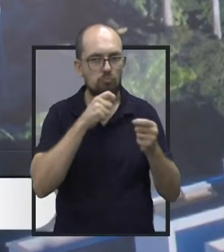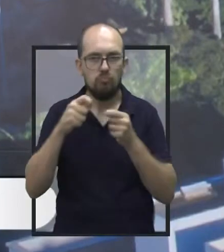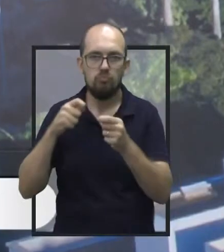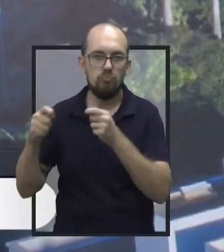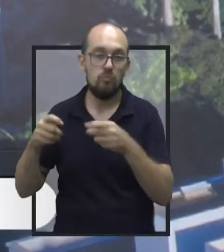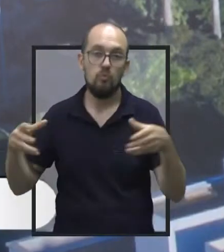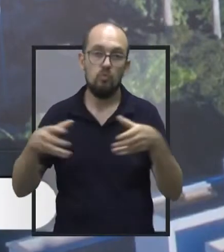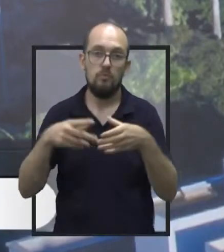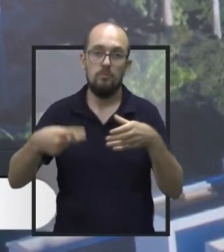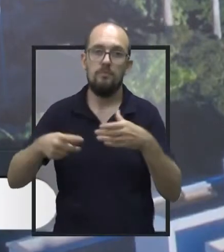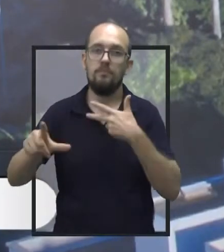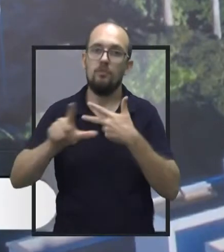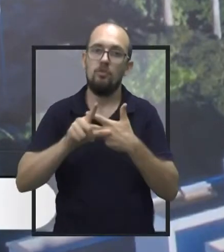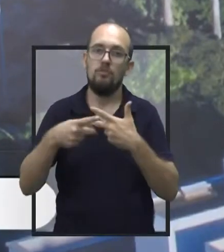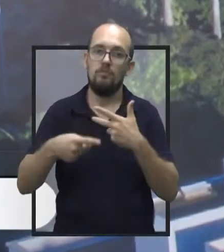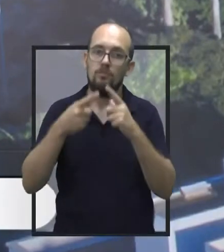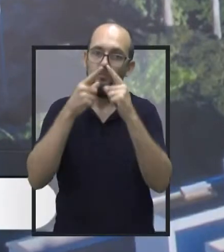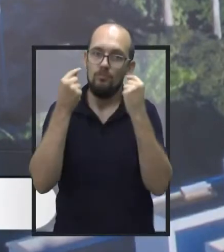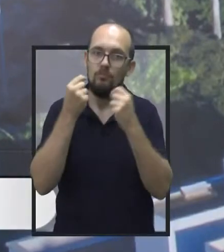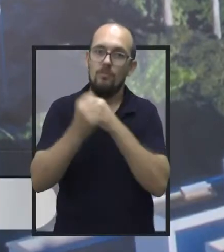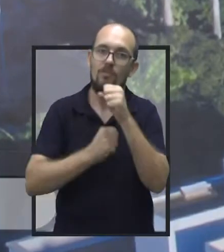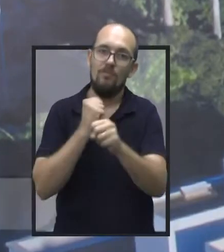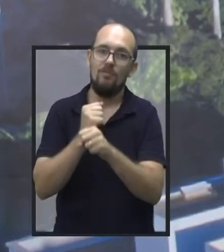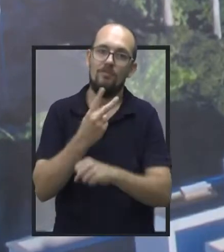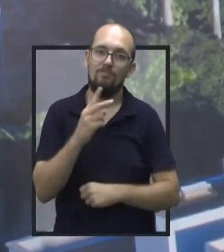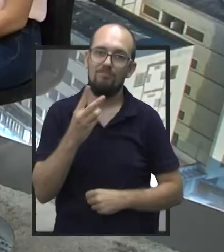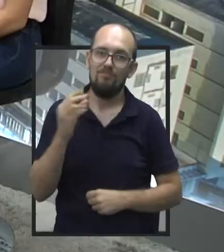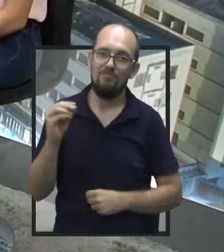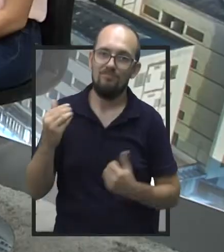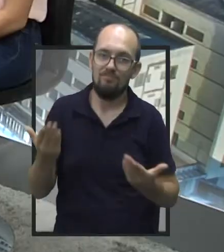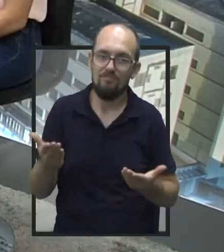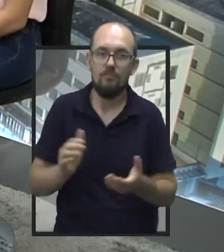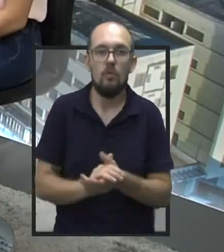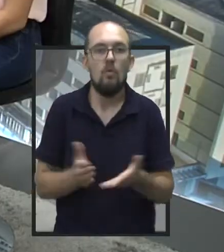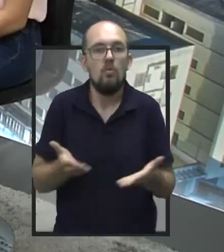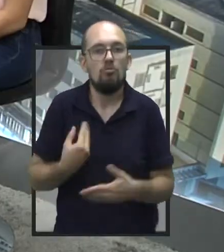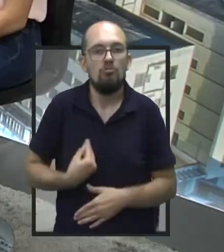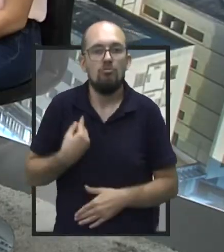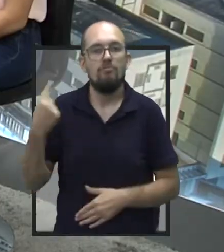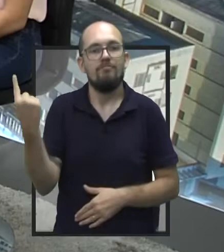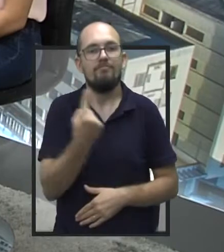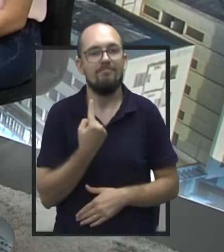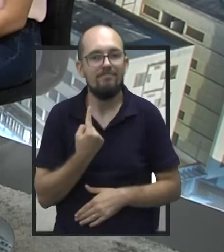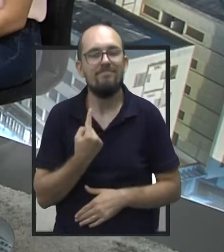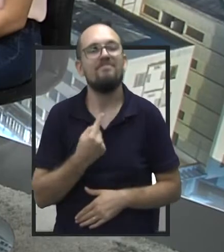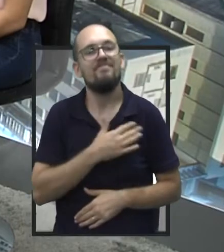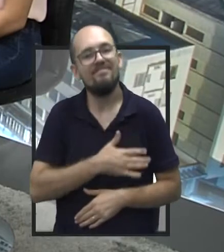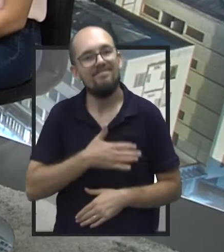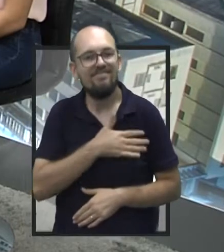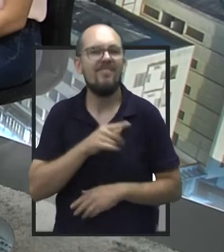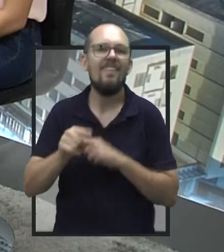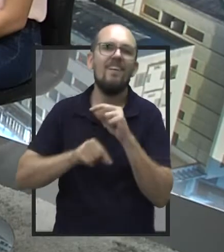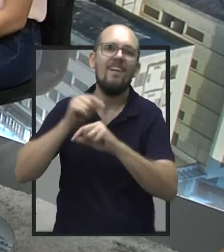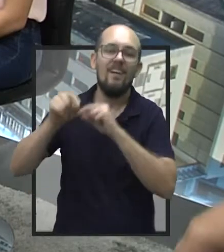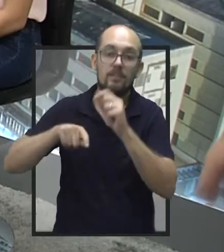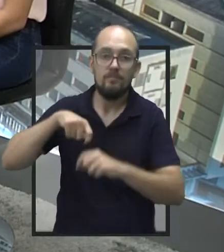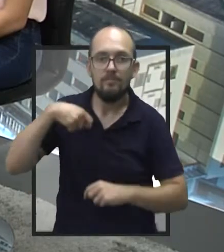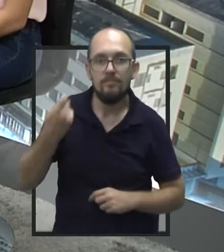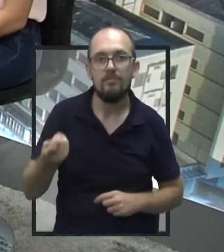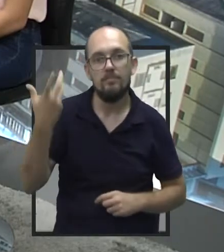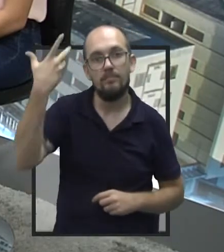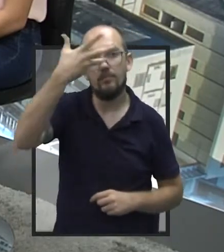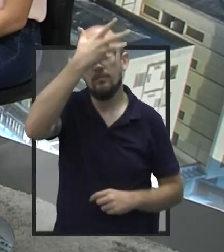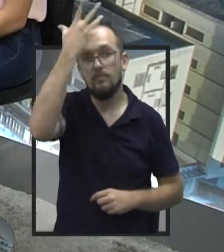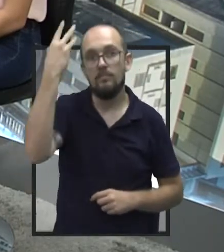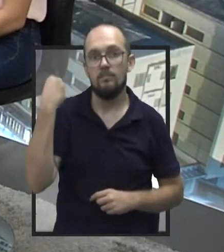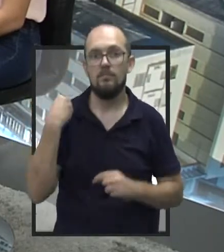compõem o Legislativo Jauense do ano de 2020. E nesta edição eu tenho prazer em receber aqui no estúdio a vereadora do